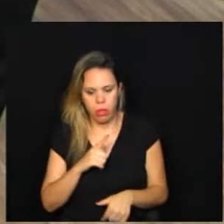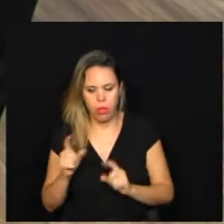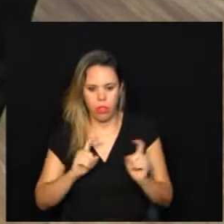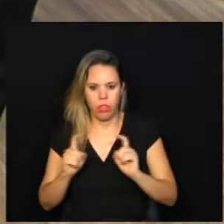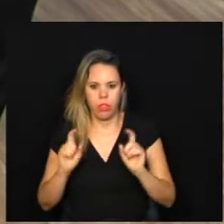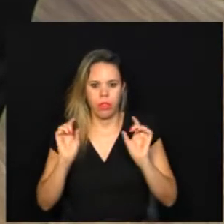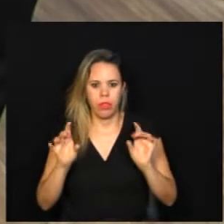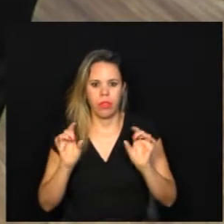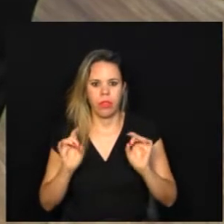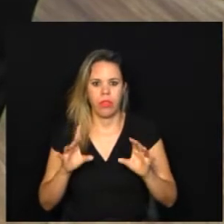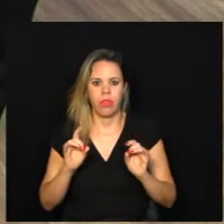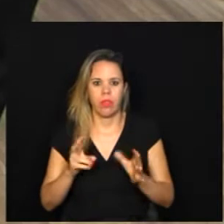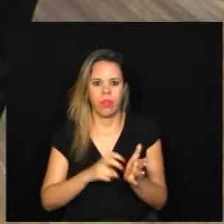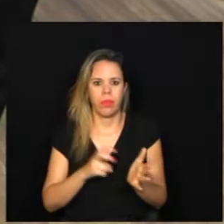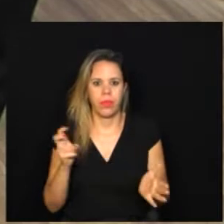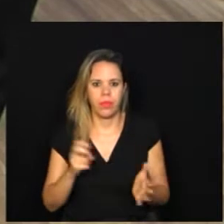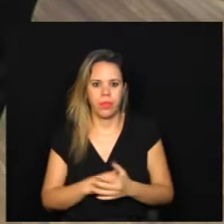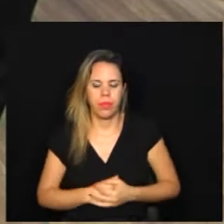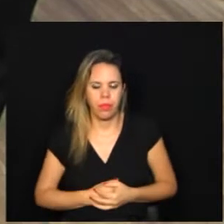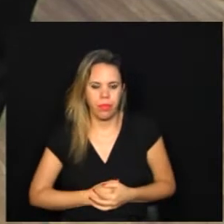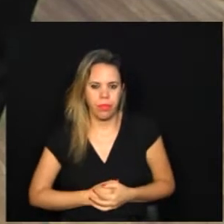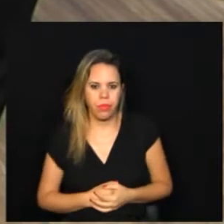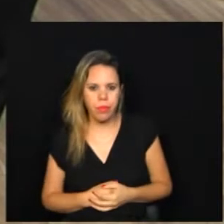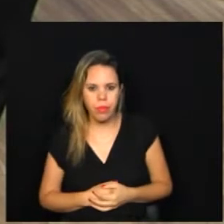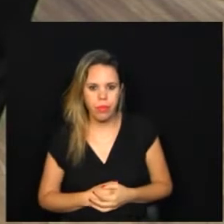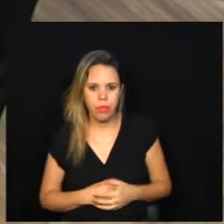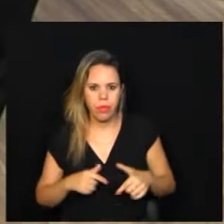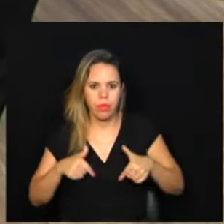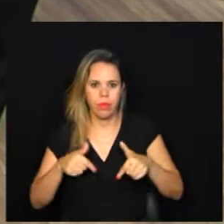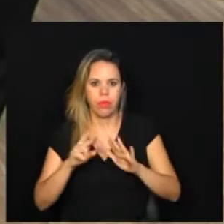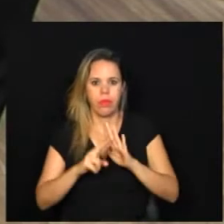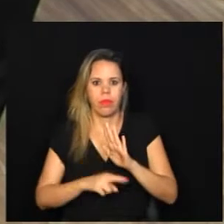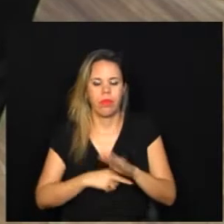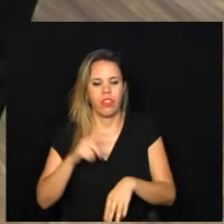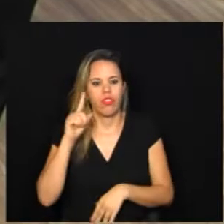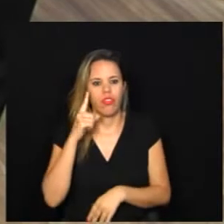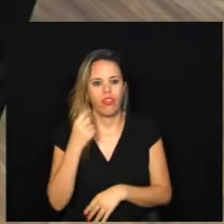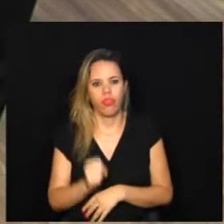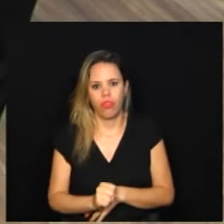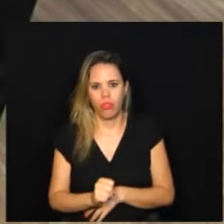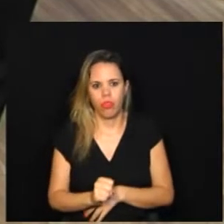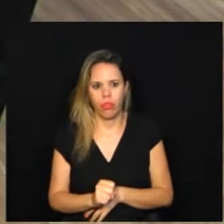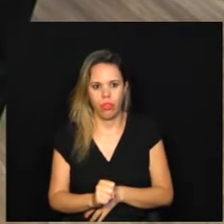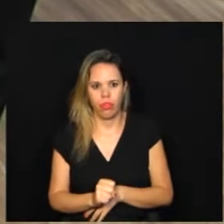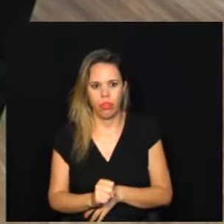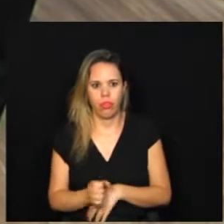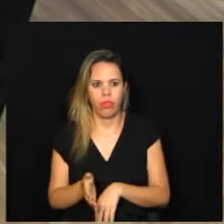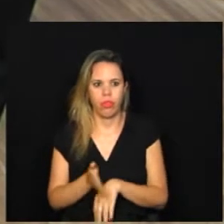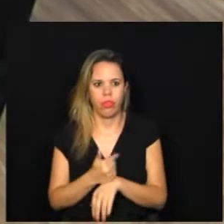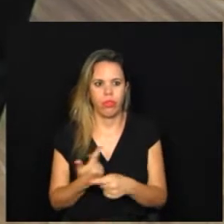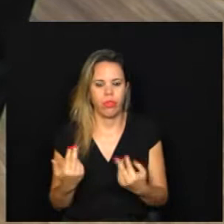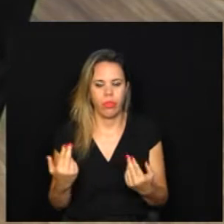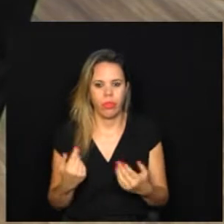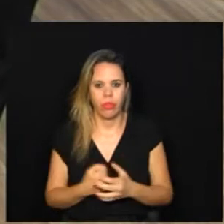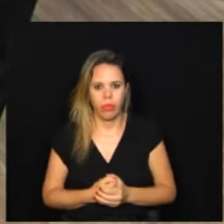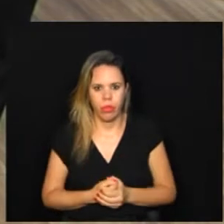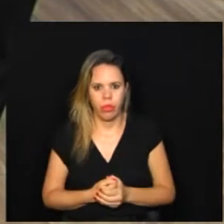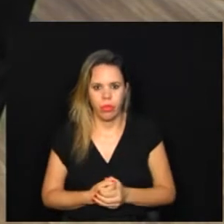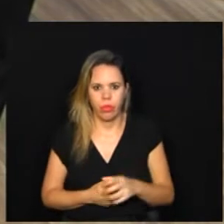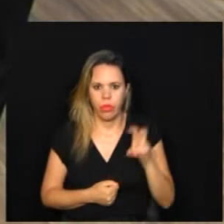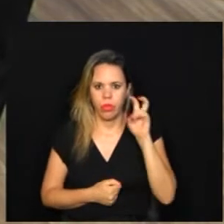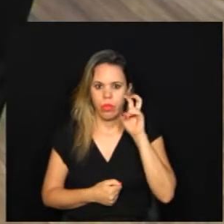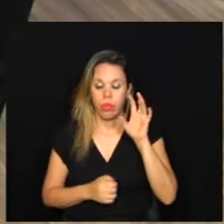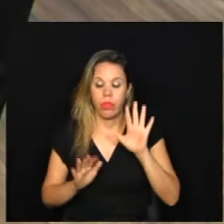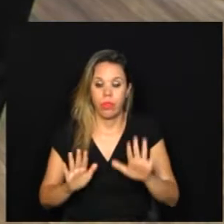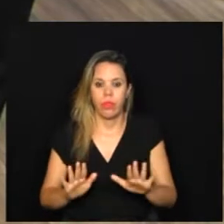reunião extraordinária de manhã. E as medidas vão até o dia 18, de acordo com o ato anterior, que seria na quinta